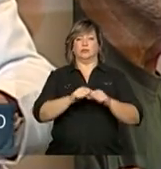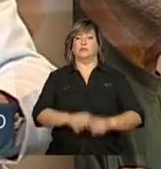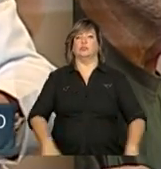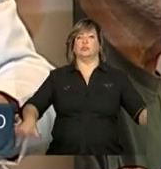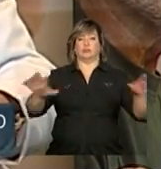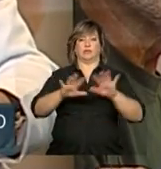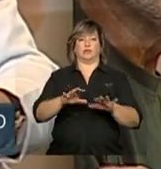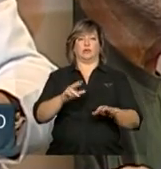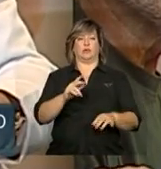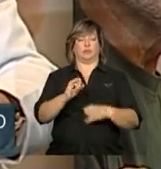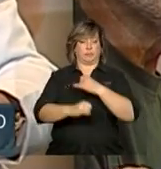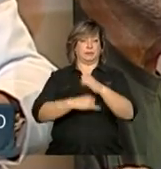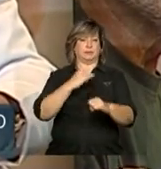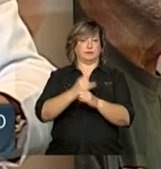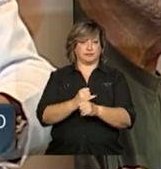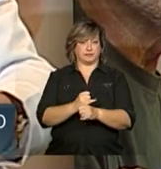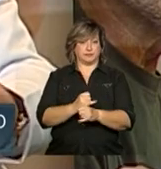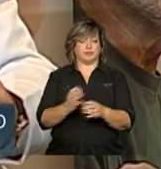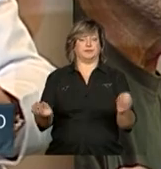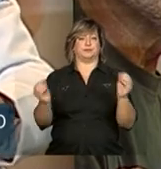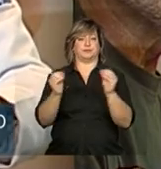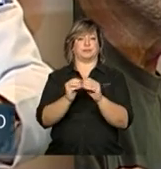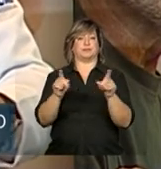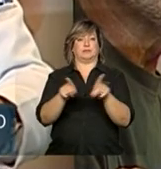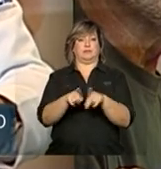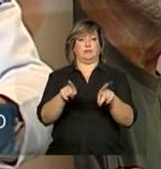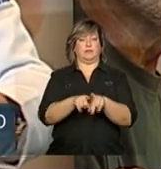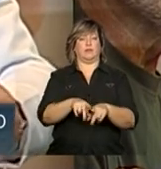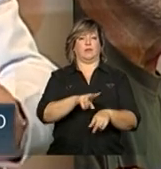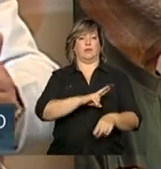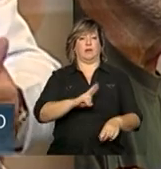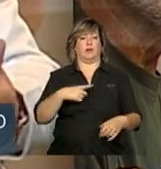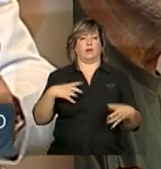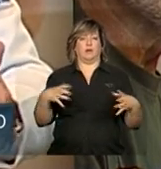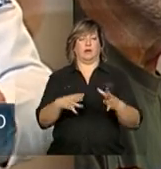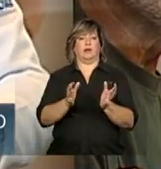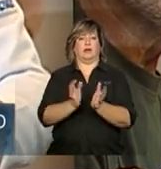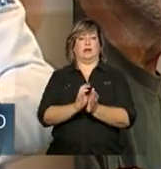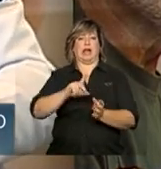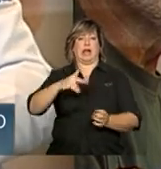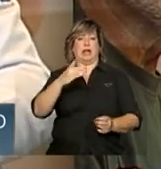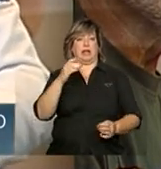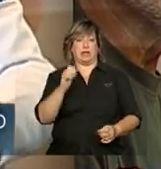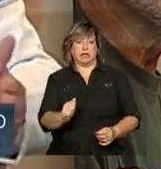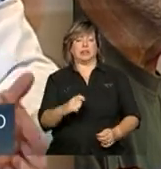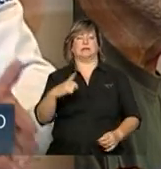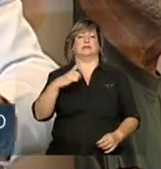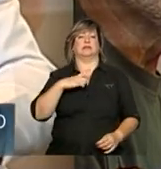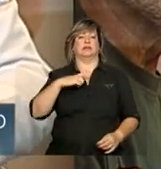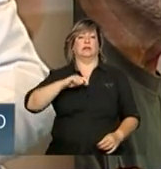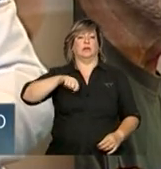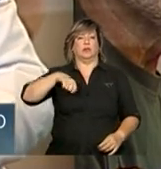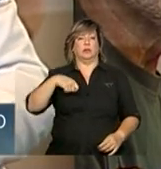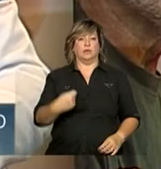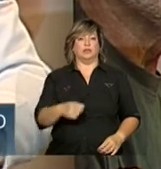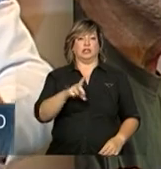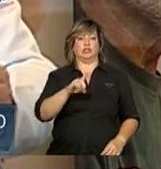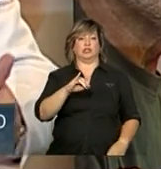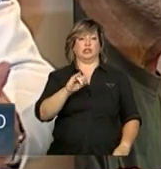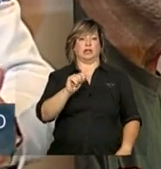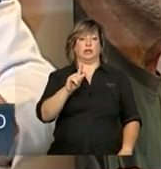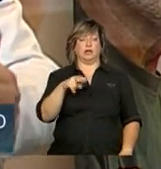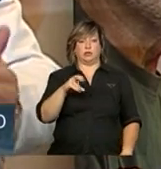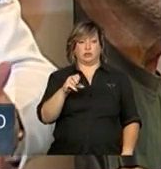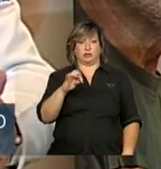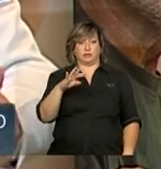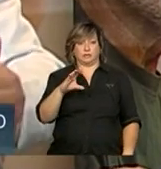com o acréscimo da linha da chamada McGraw-Hill, que é toda aquela linha do chamado current de diagnóstico na área de